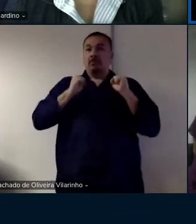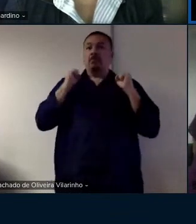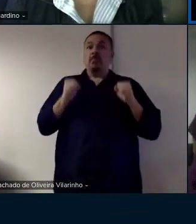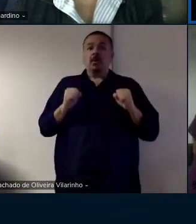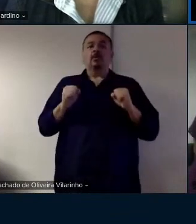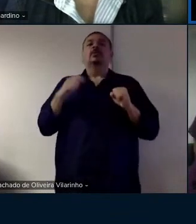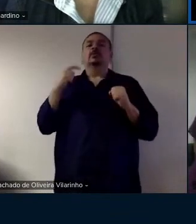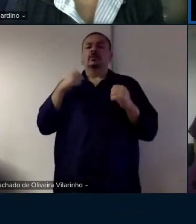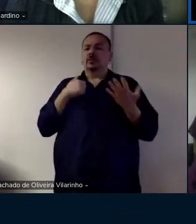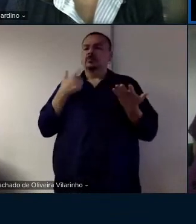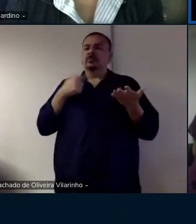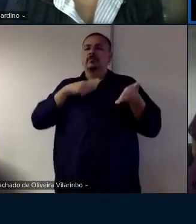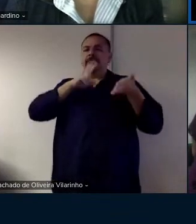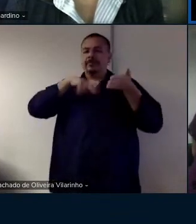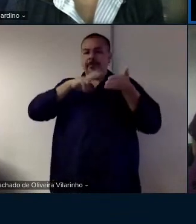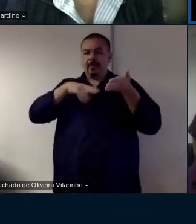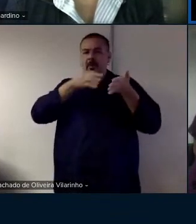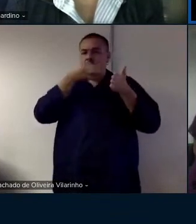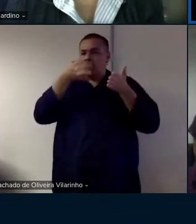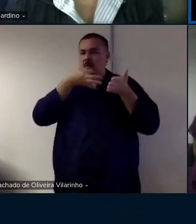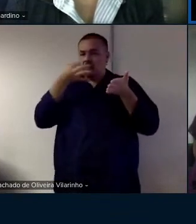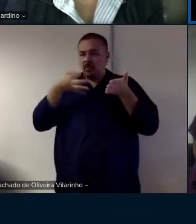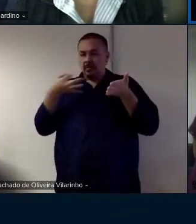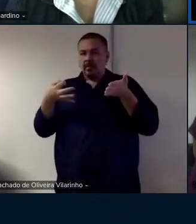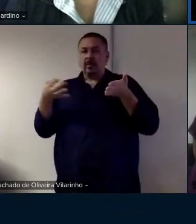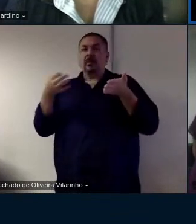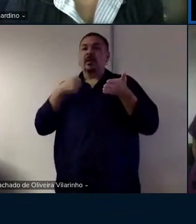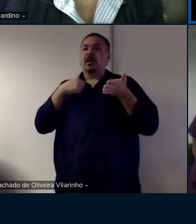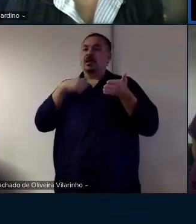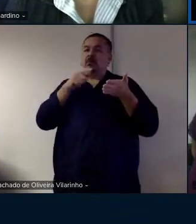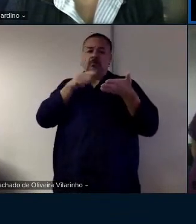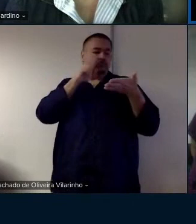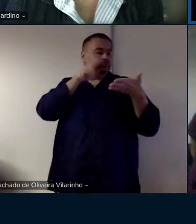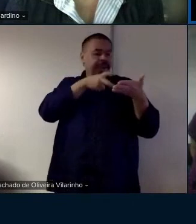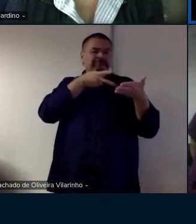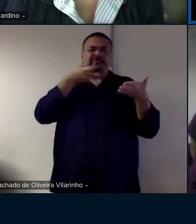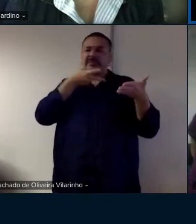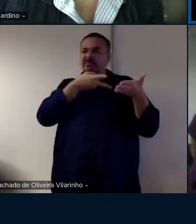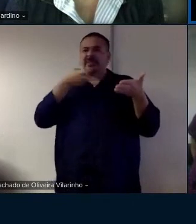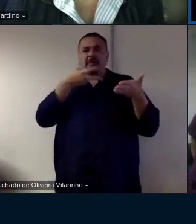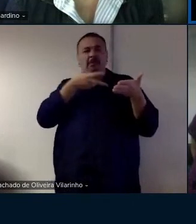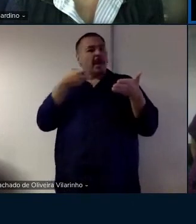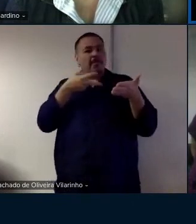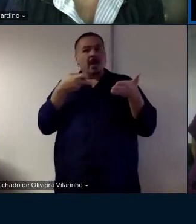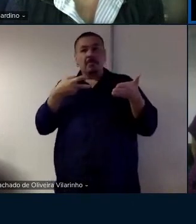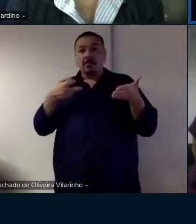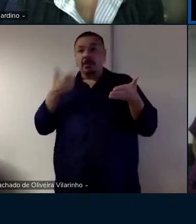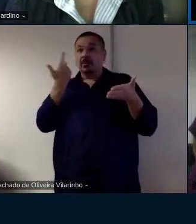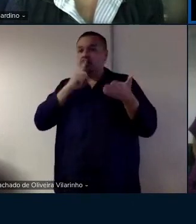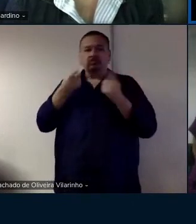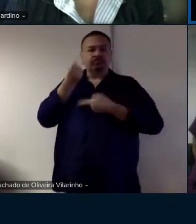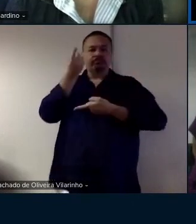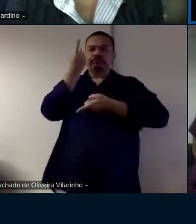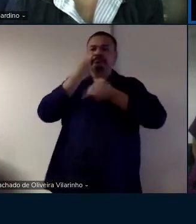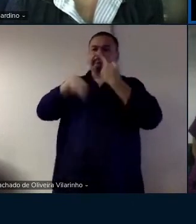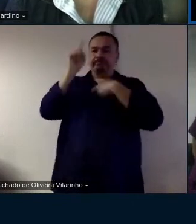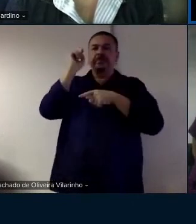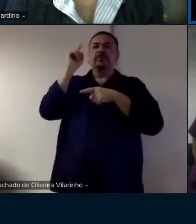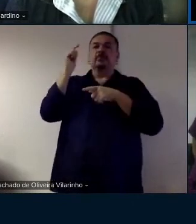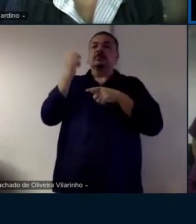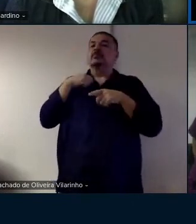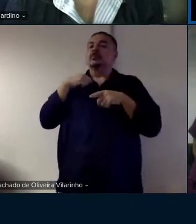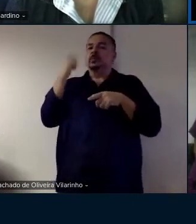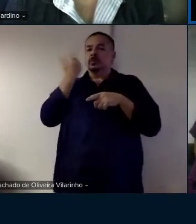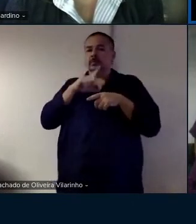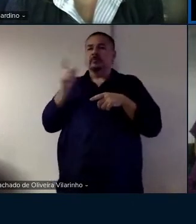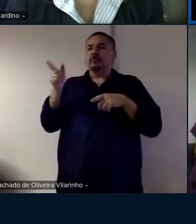lendo comentários de um material assim online você conseguiu se desenrolar a palavra é